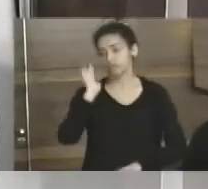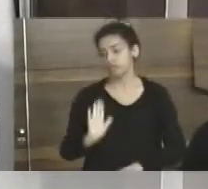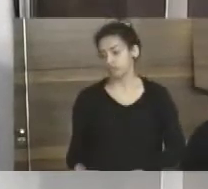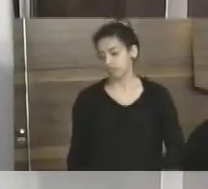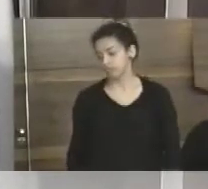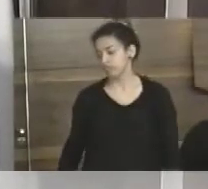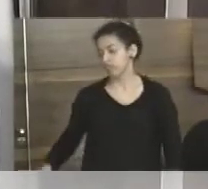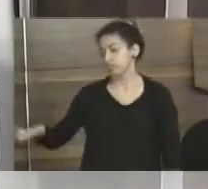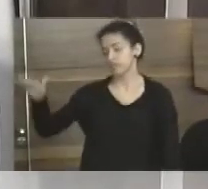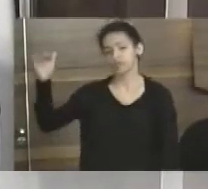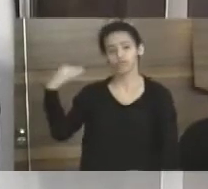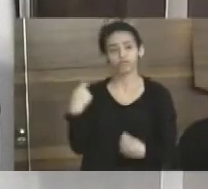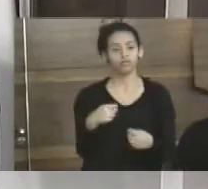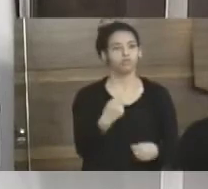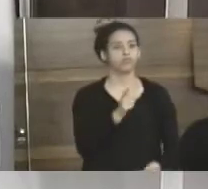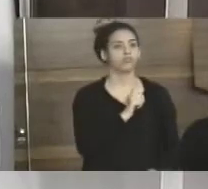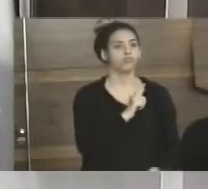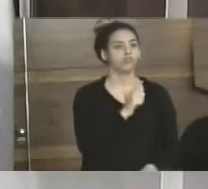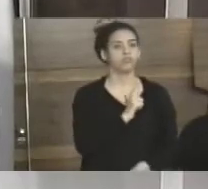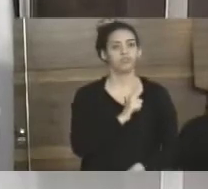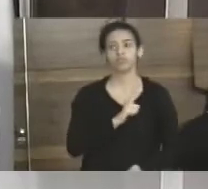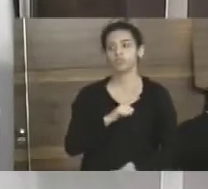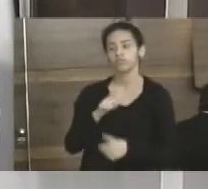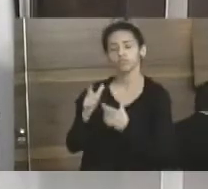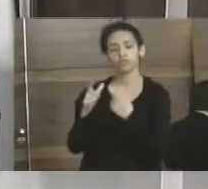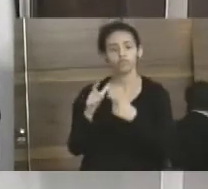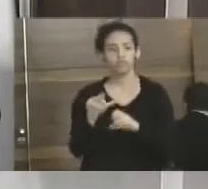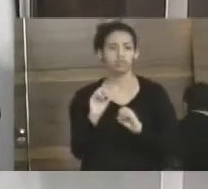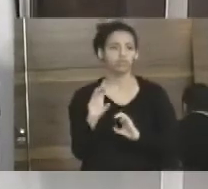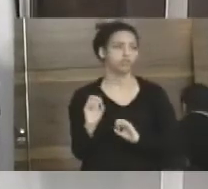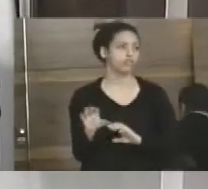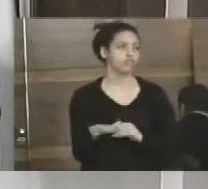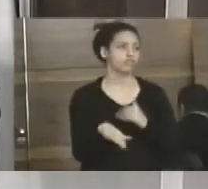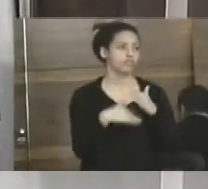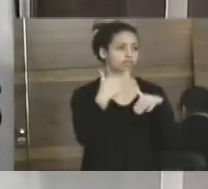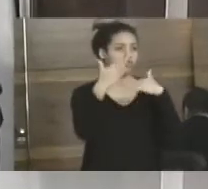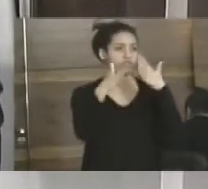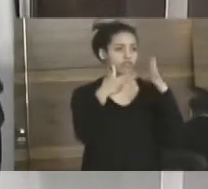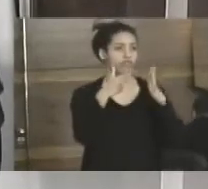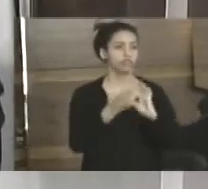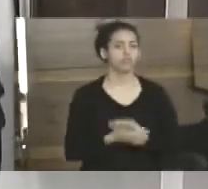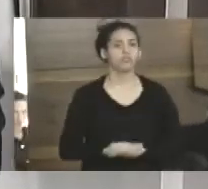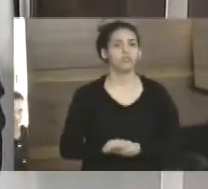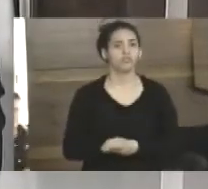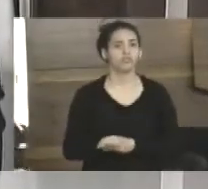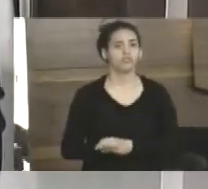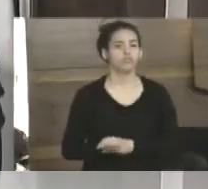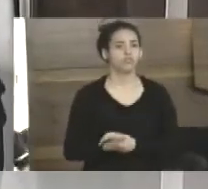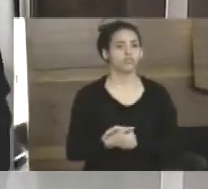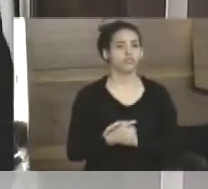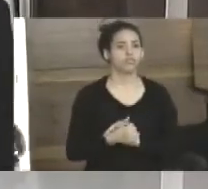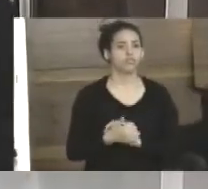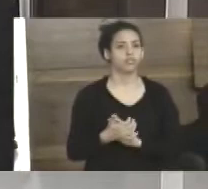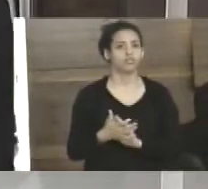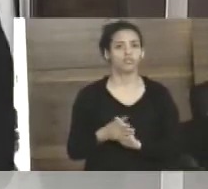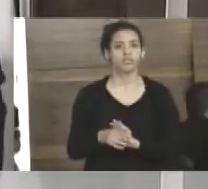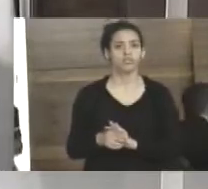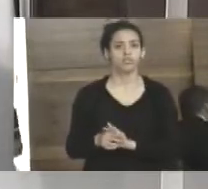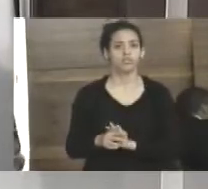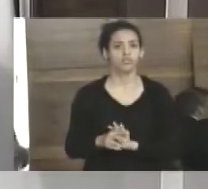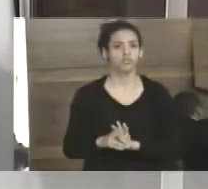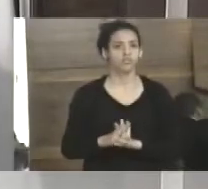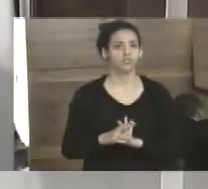pequeno, tem que ter o seu espaço ali para poder estar desenvolvendo, principalmente, criar novos